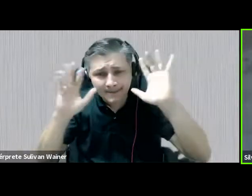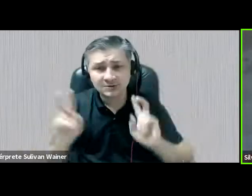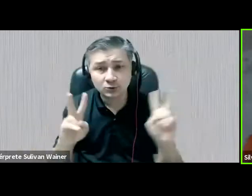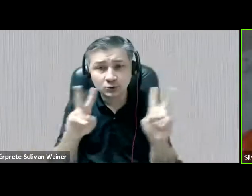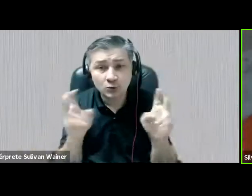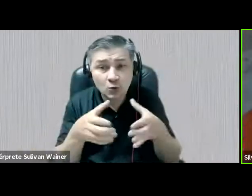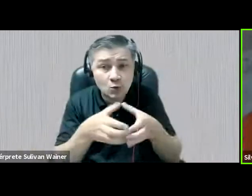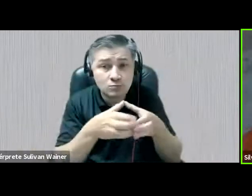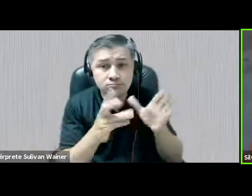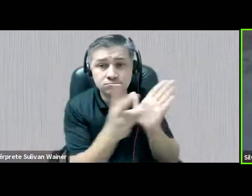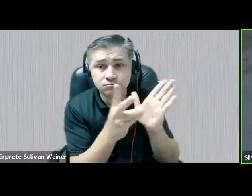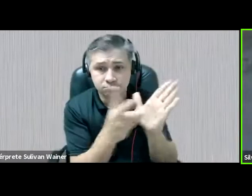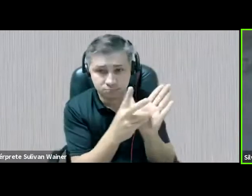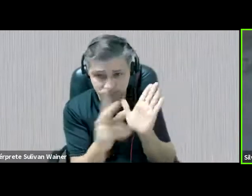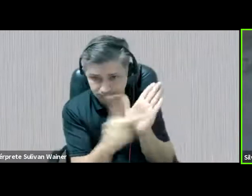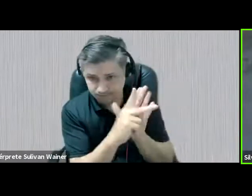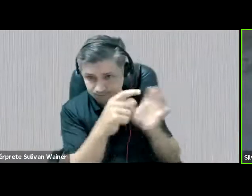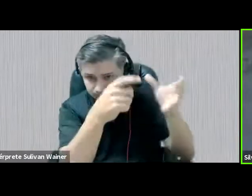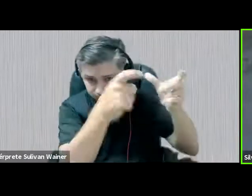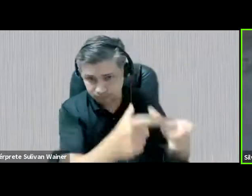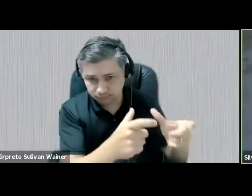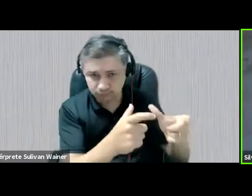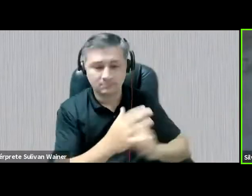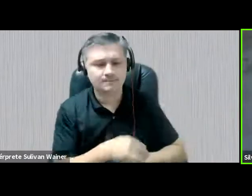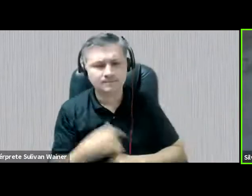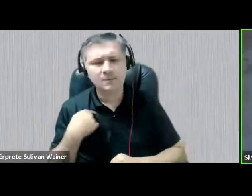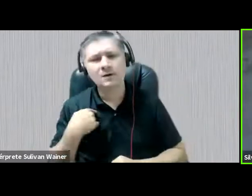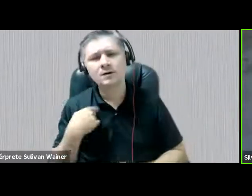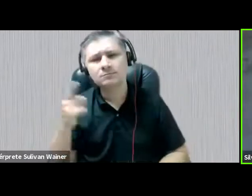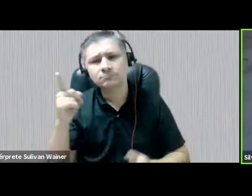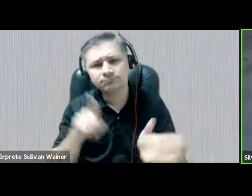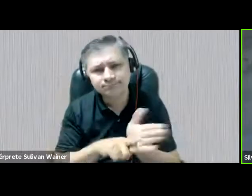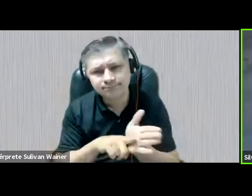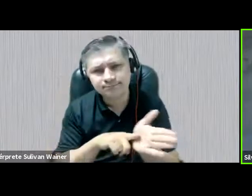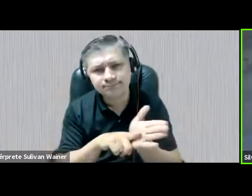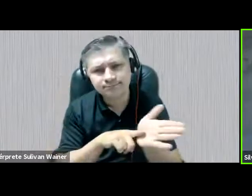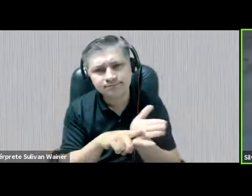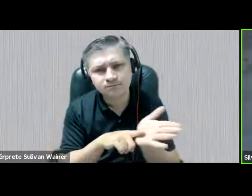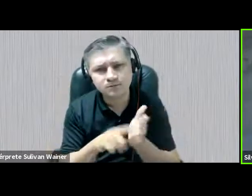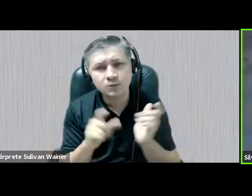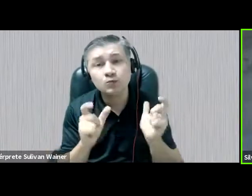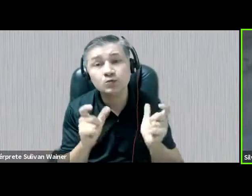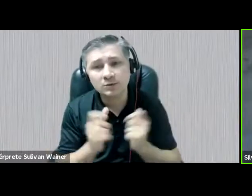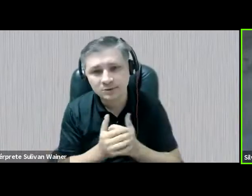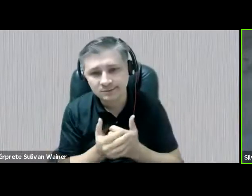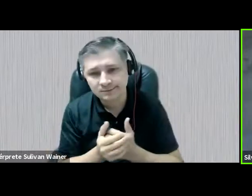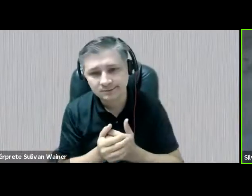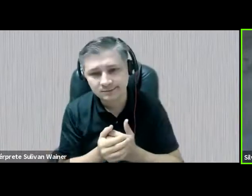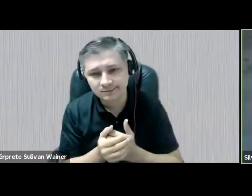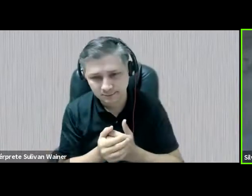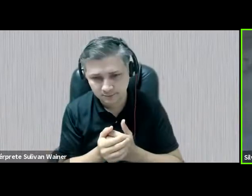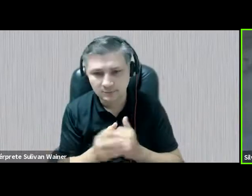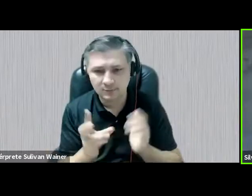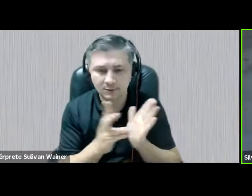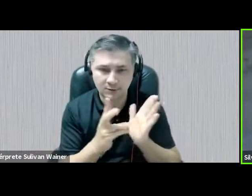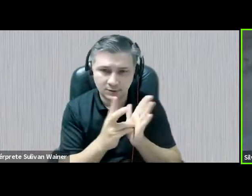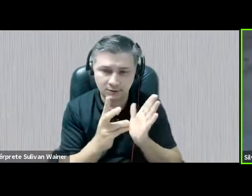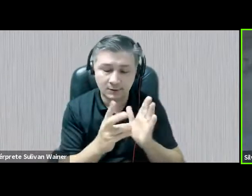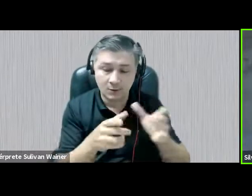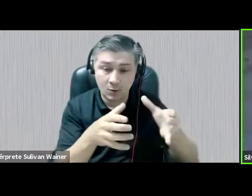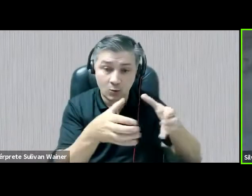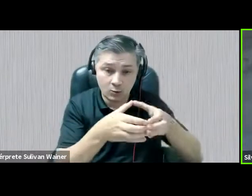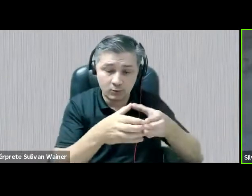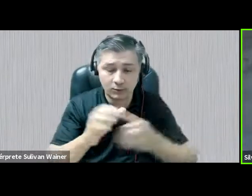grupo indígena. Essa pesquisa, ela foi realizada, então, na aldeia Condá, a